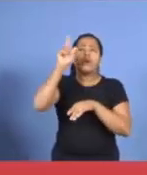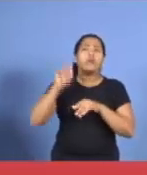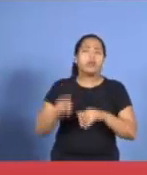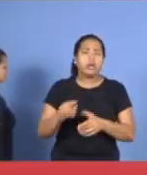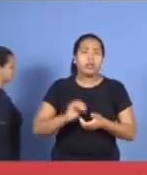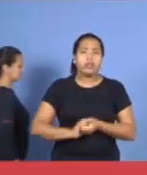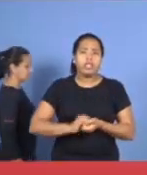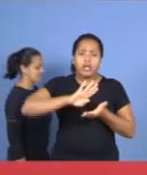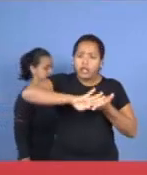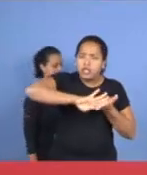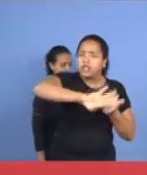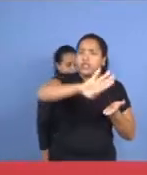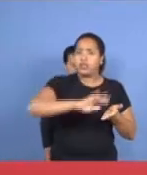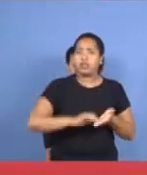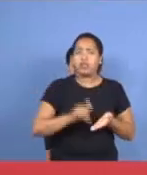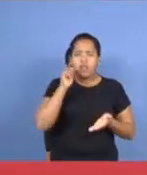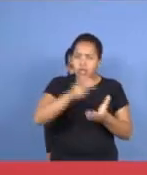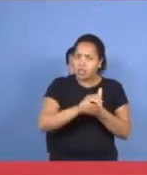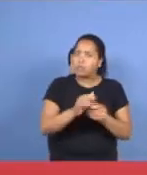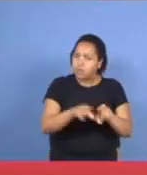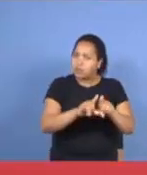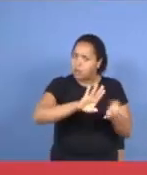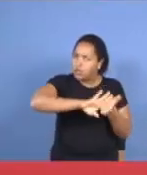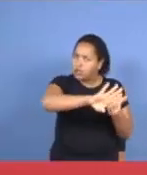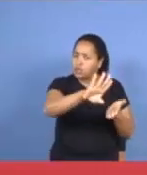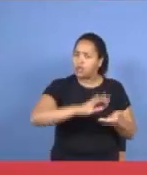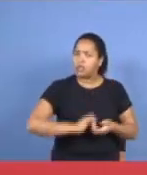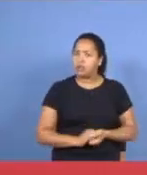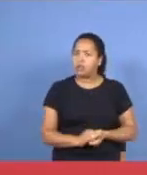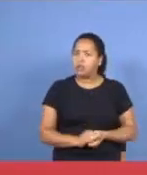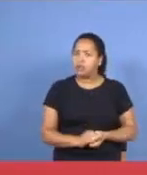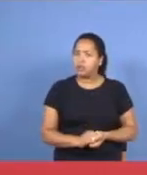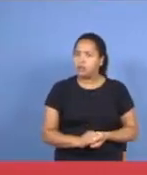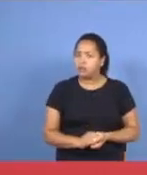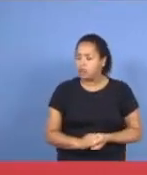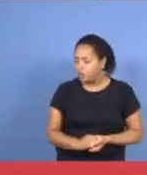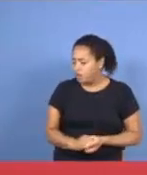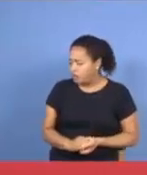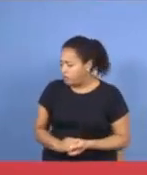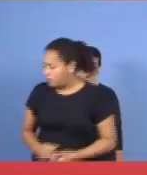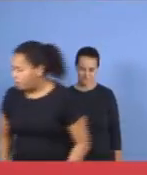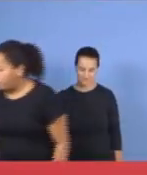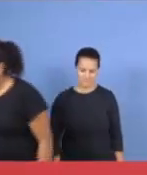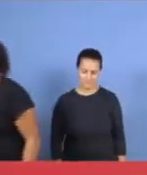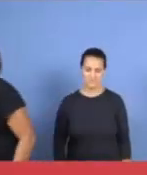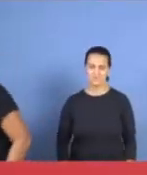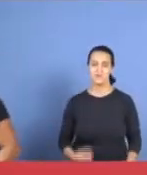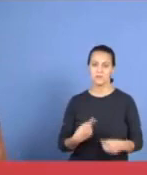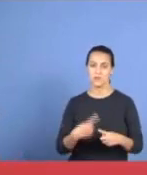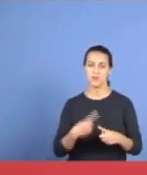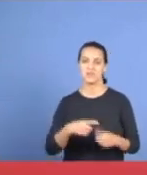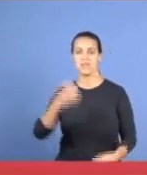camarada, e ela também, mas, sabe como é que é? a Eva, é sempre a culpada,